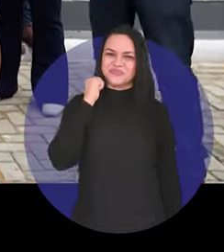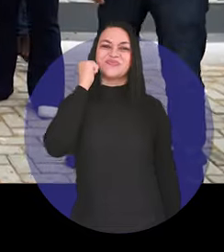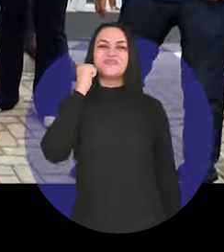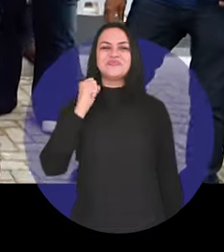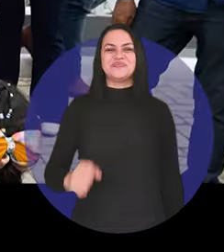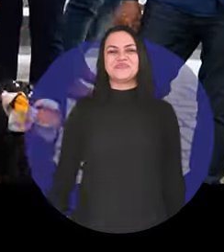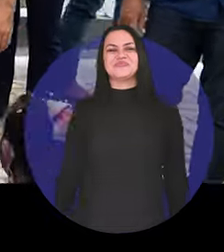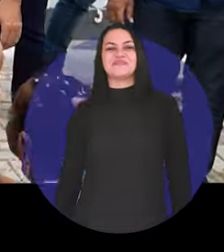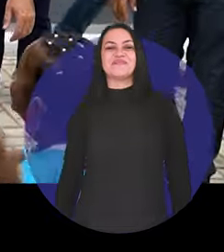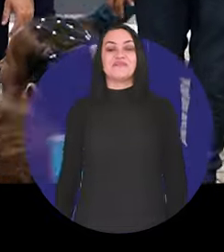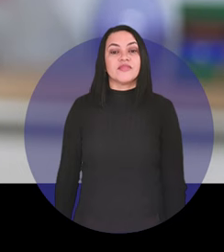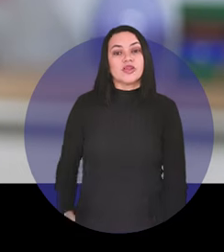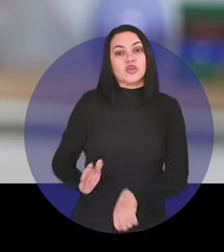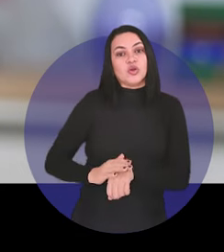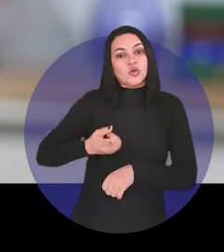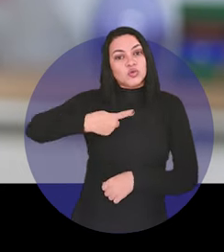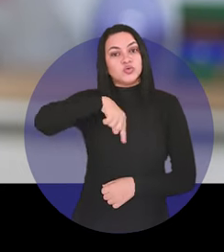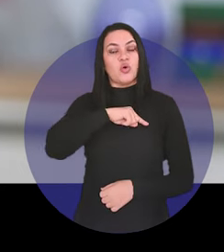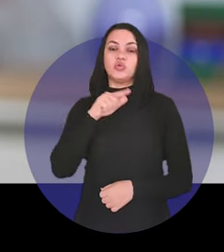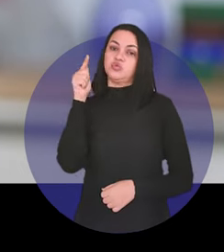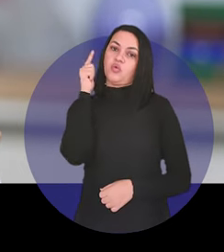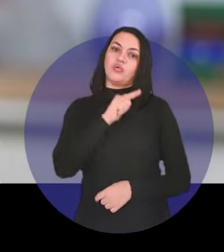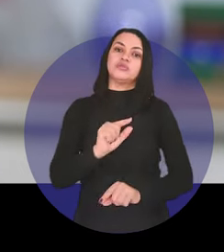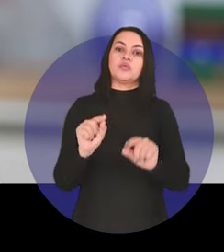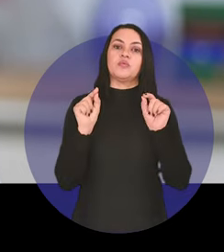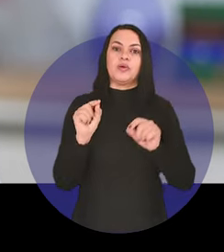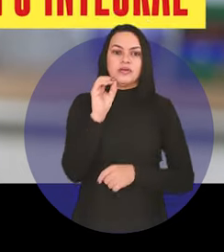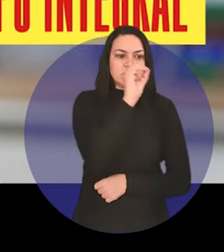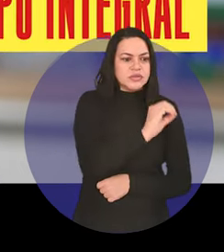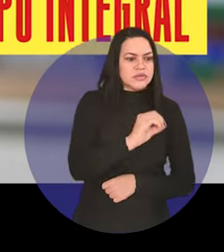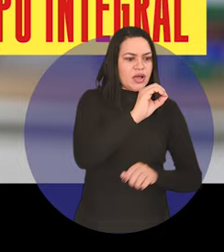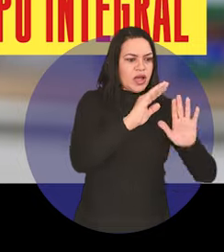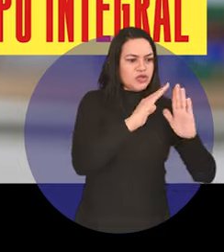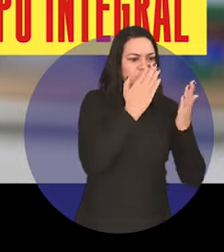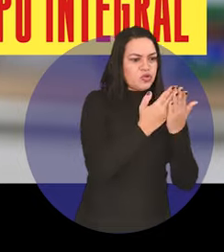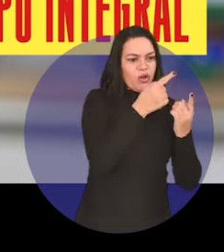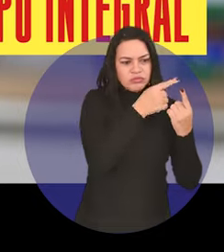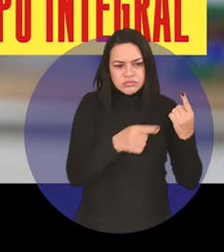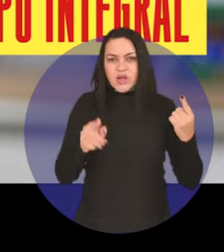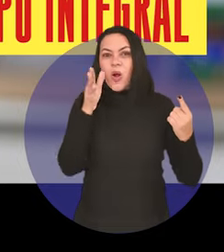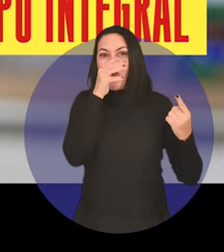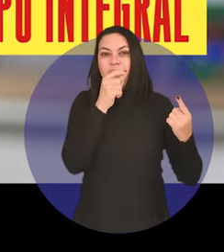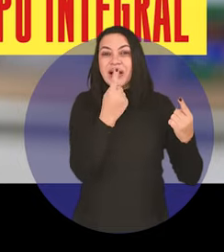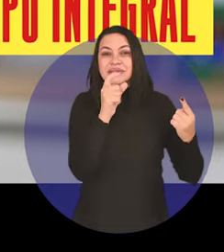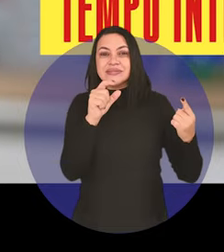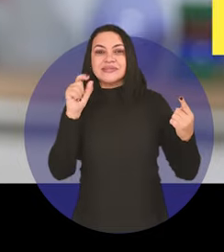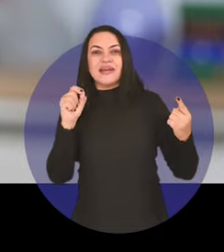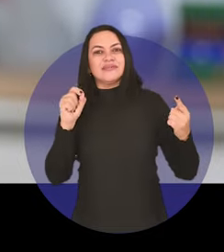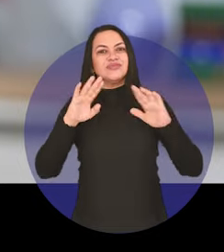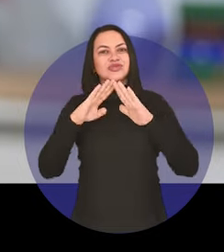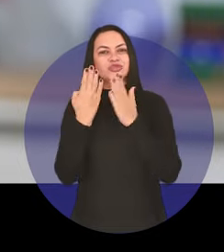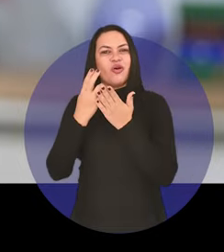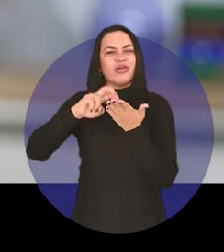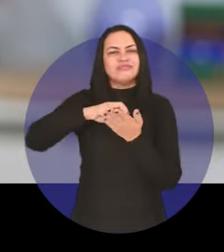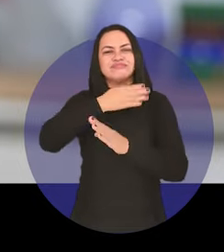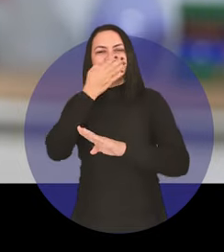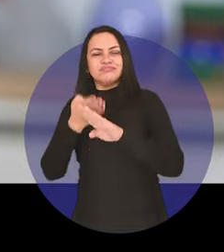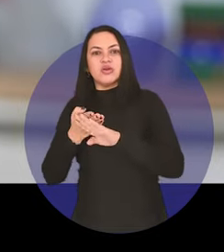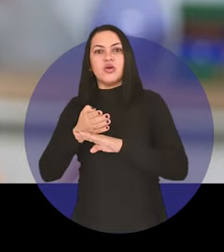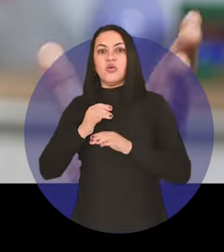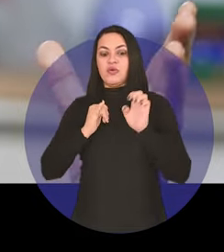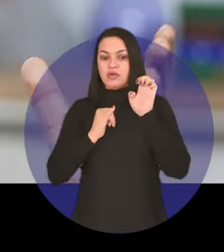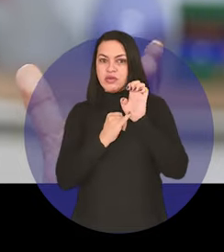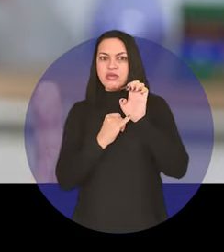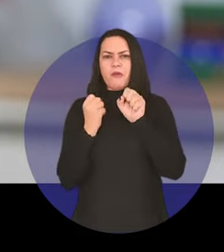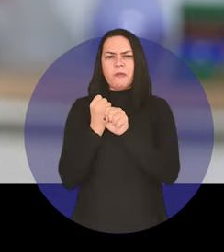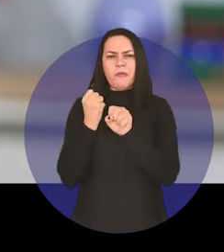senador. Nós conseguimos sair de zero para quase 100 escolas em tempo integral. Espalhamos IEMAS